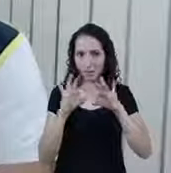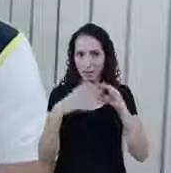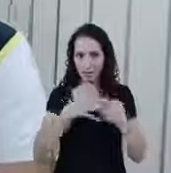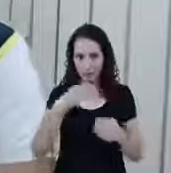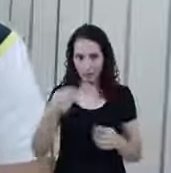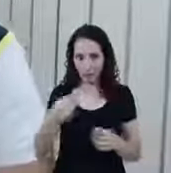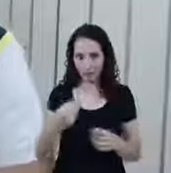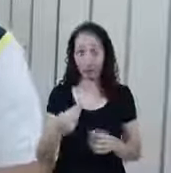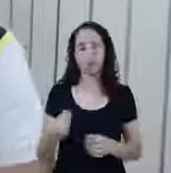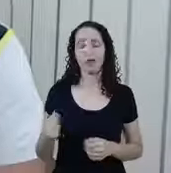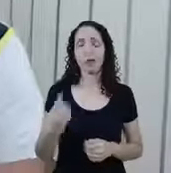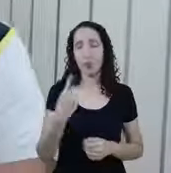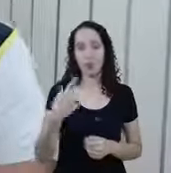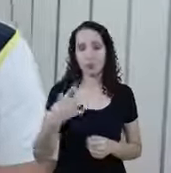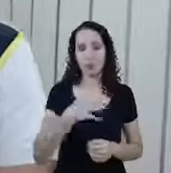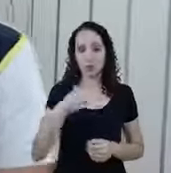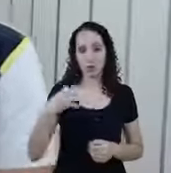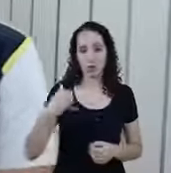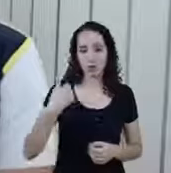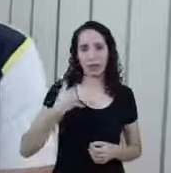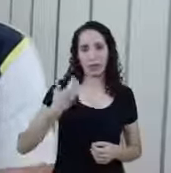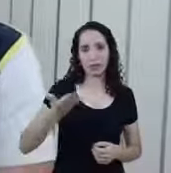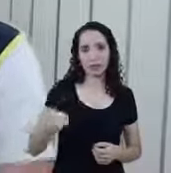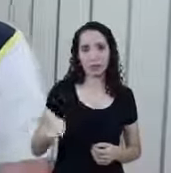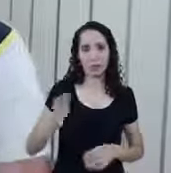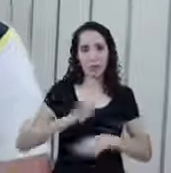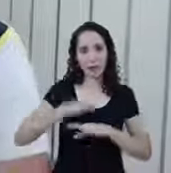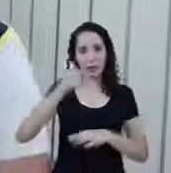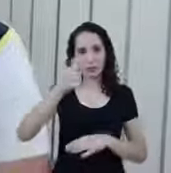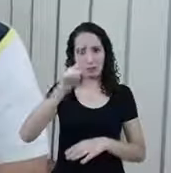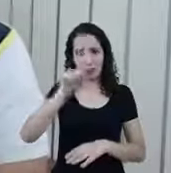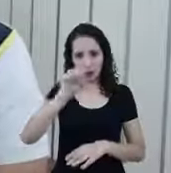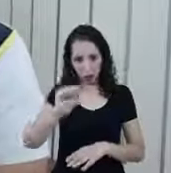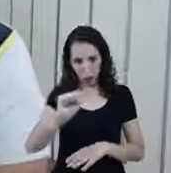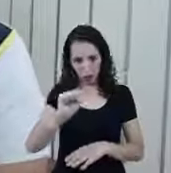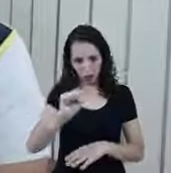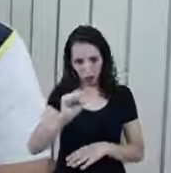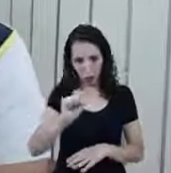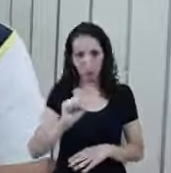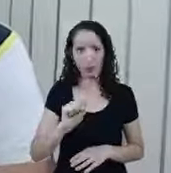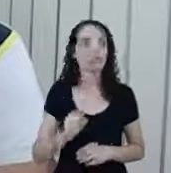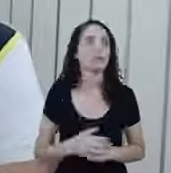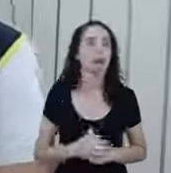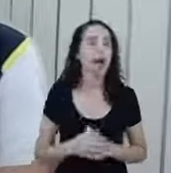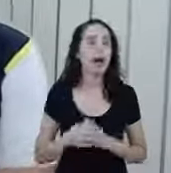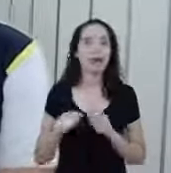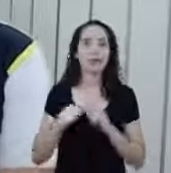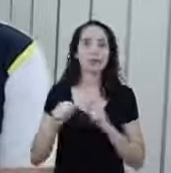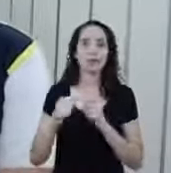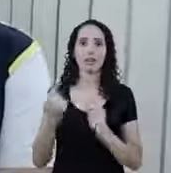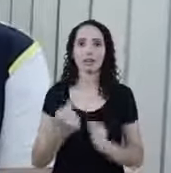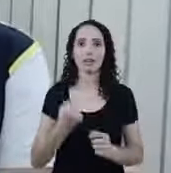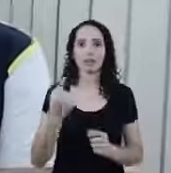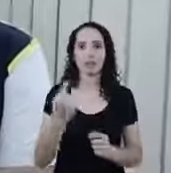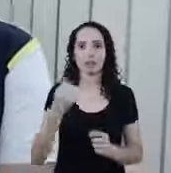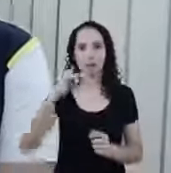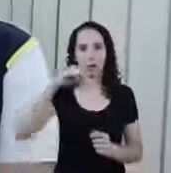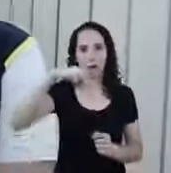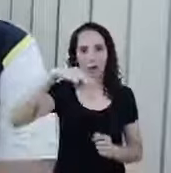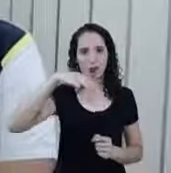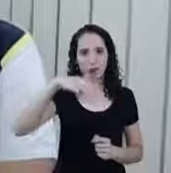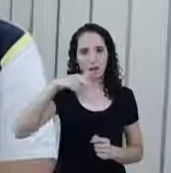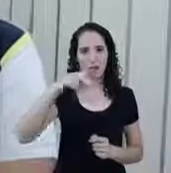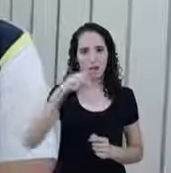É maior de idade E declara individualmente O seu imposto de renda E os outros dois filhos São